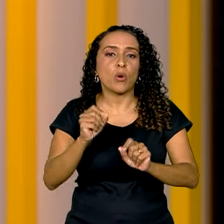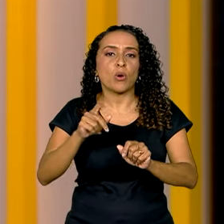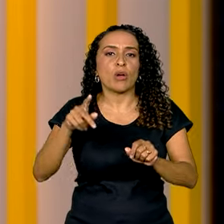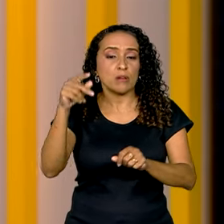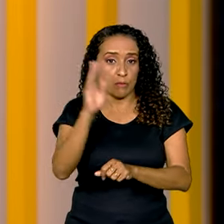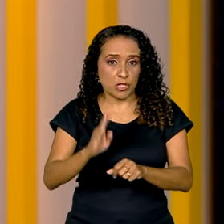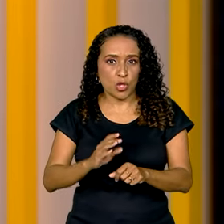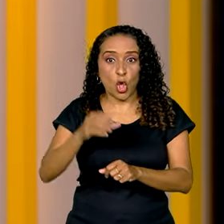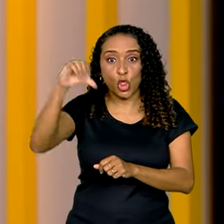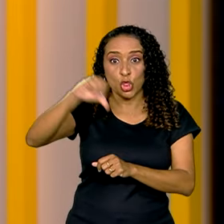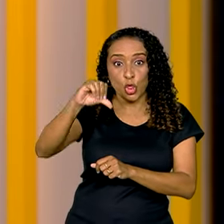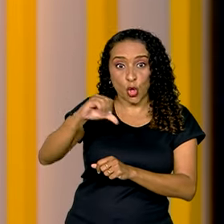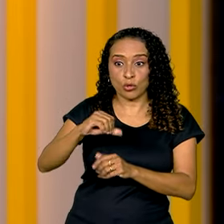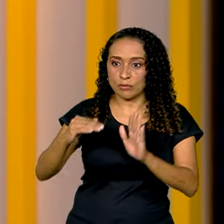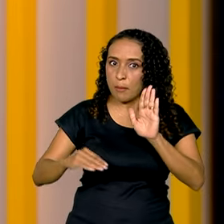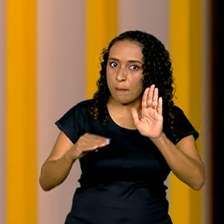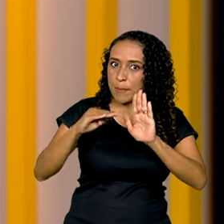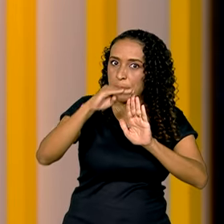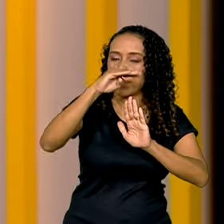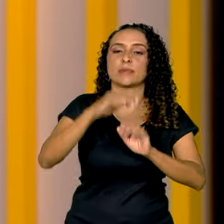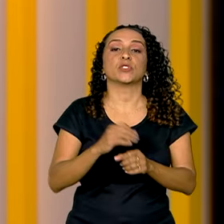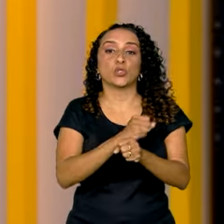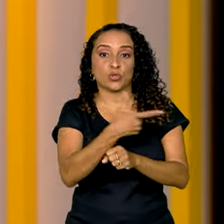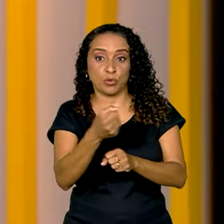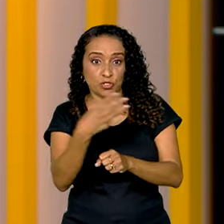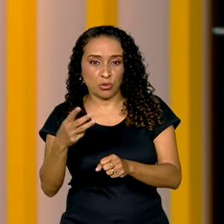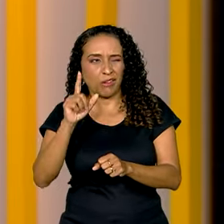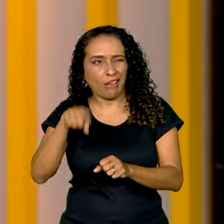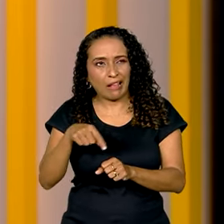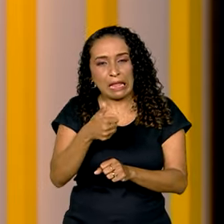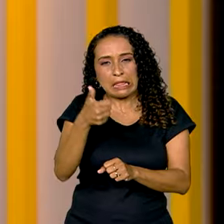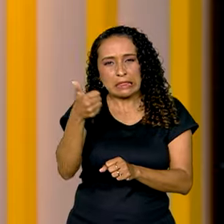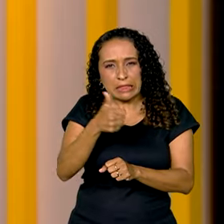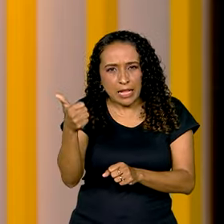no nono lugar deste ranking. Em 2022, era o 11º segundo o FMI.